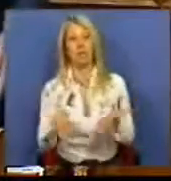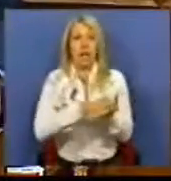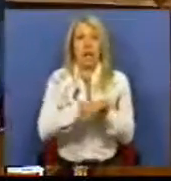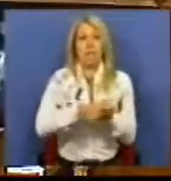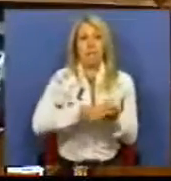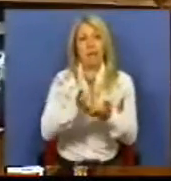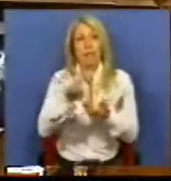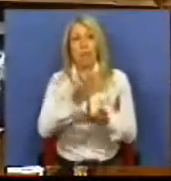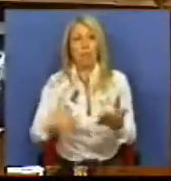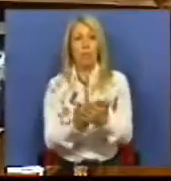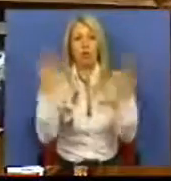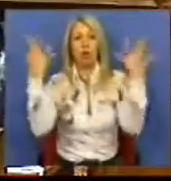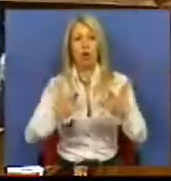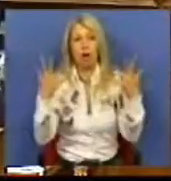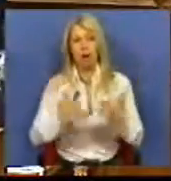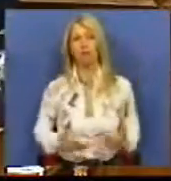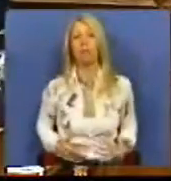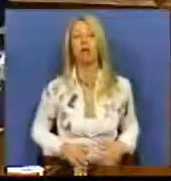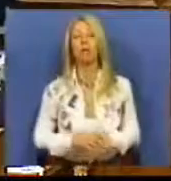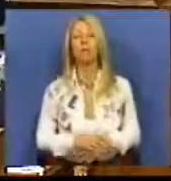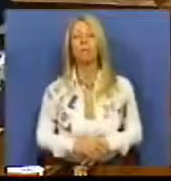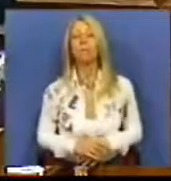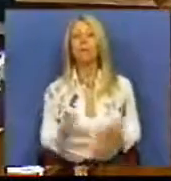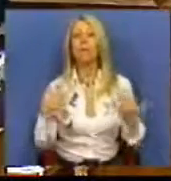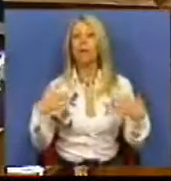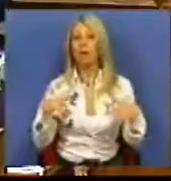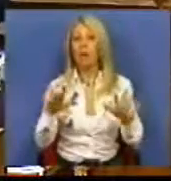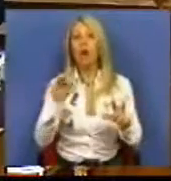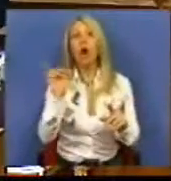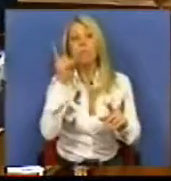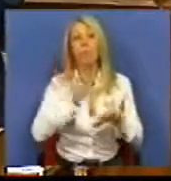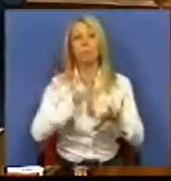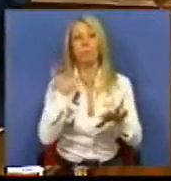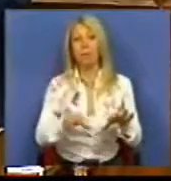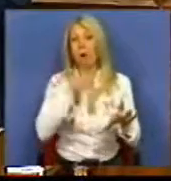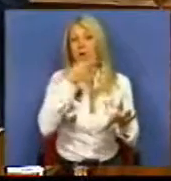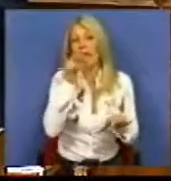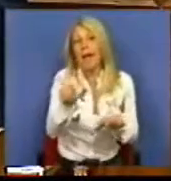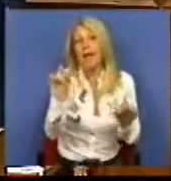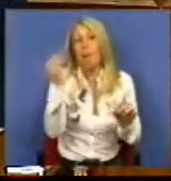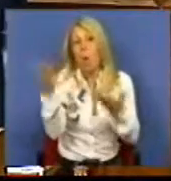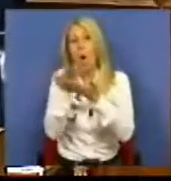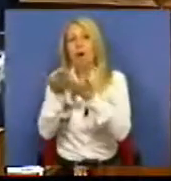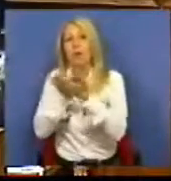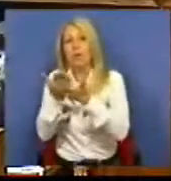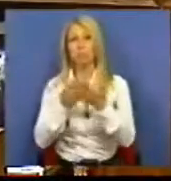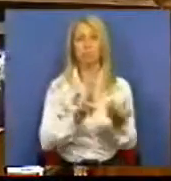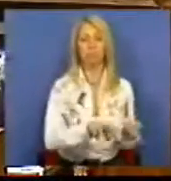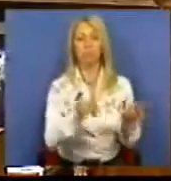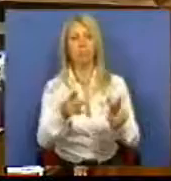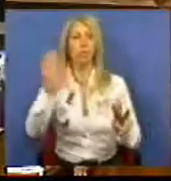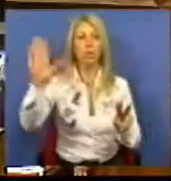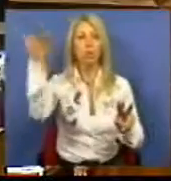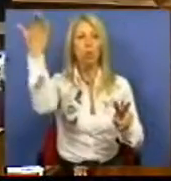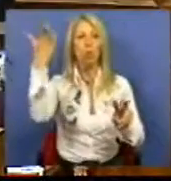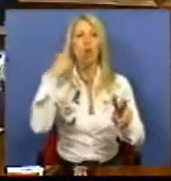desta proposta de orçamento, mas talvez por essas conversas ou negociações, transformou-se na prioridade do